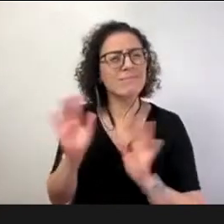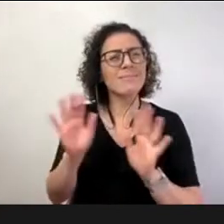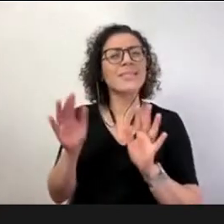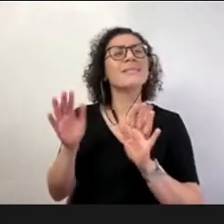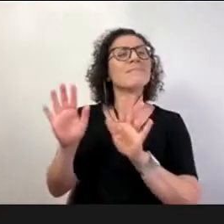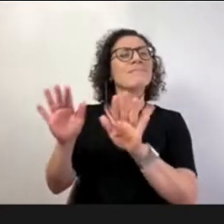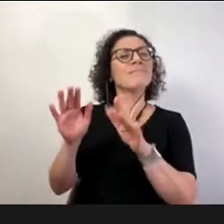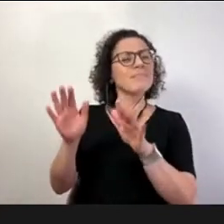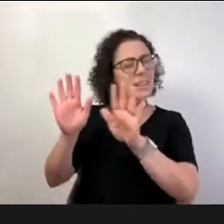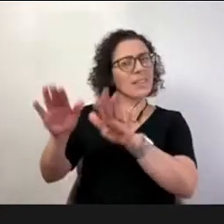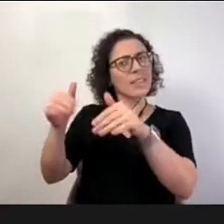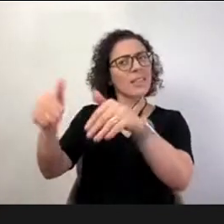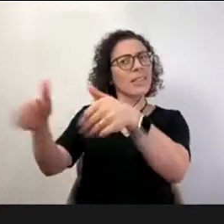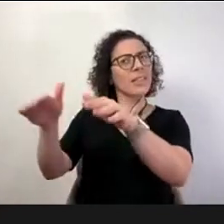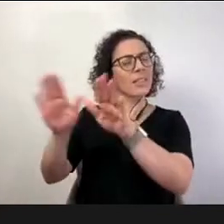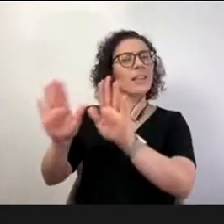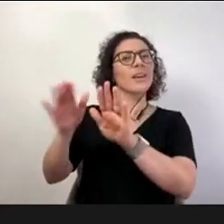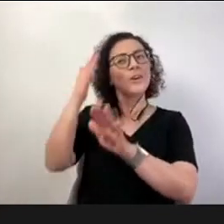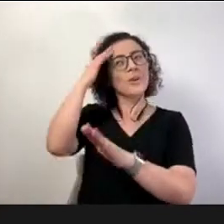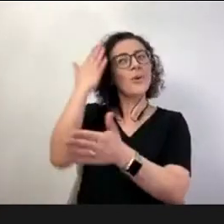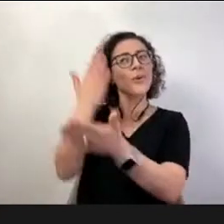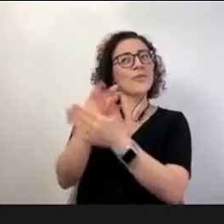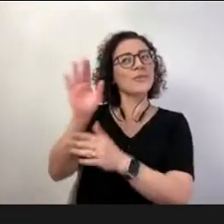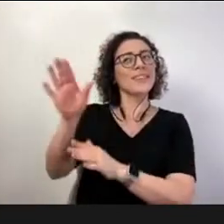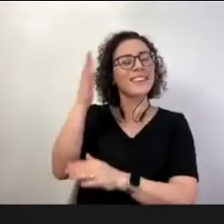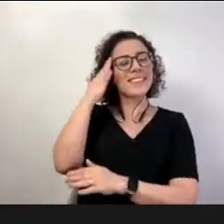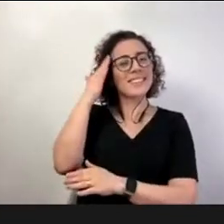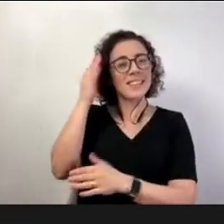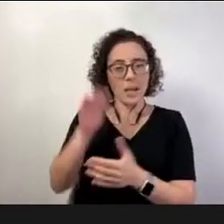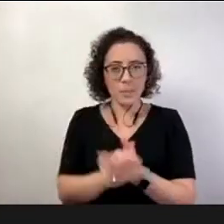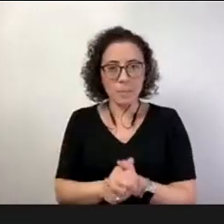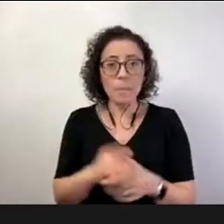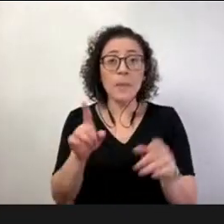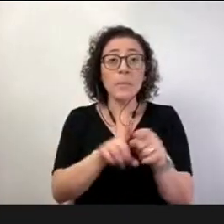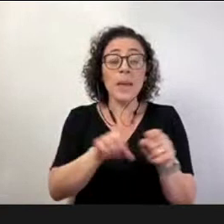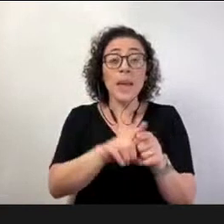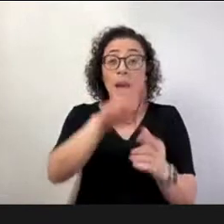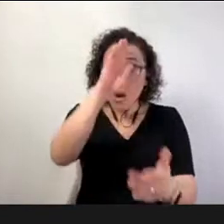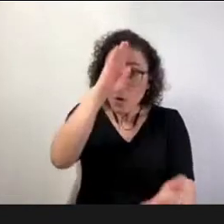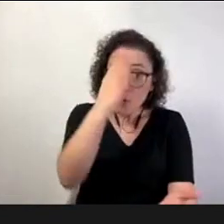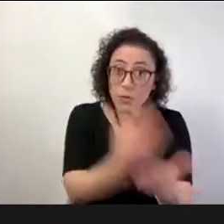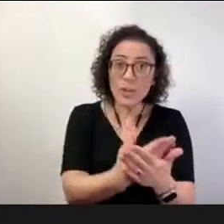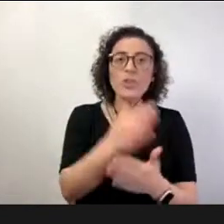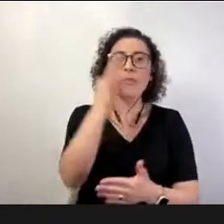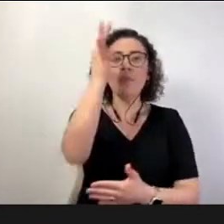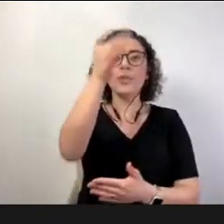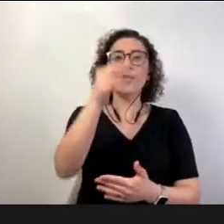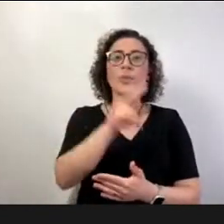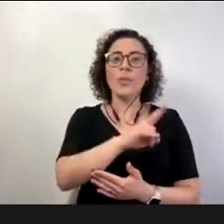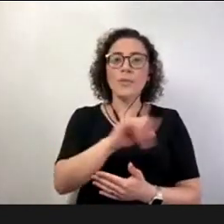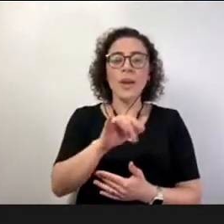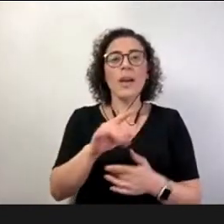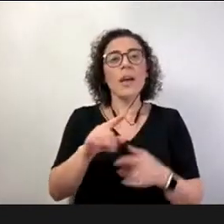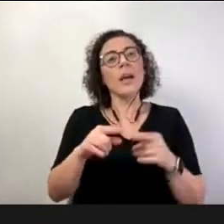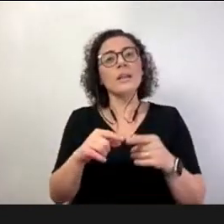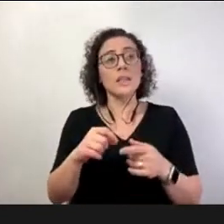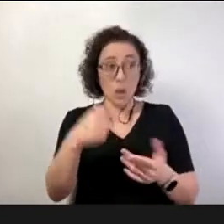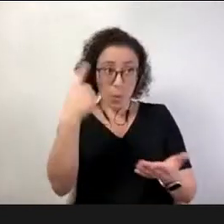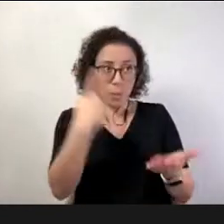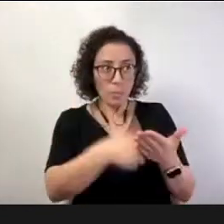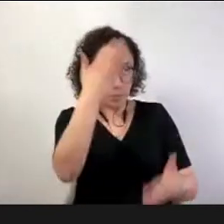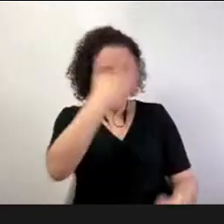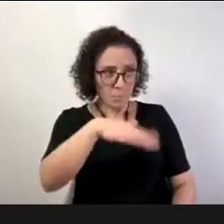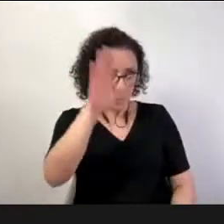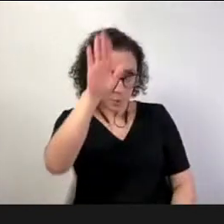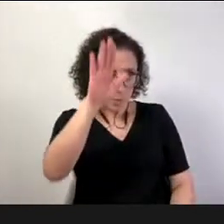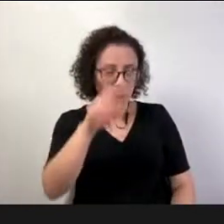né e aí a gente vai depositando uma moedinha ali no cofrinho também da confiança toda vez que eu prometo e que eu cumpro que a outra pessoa promete e